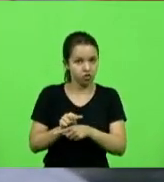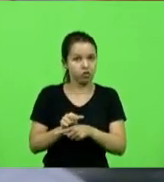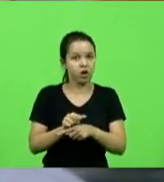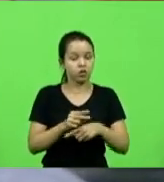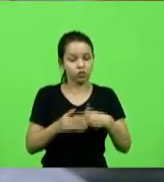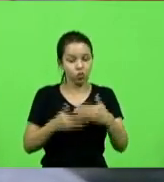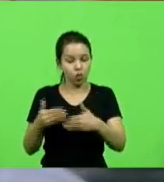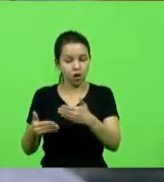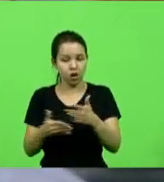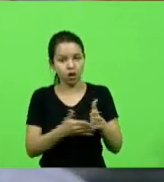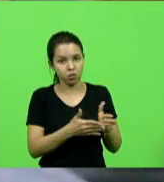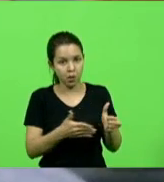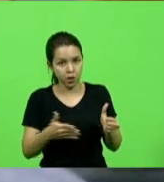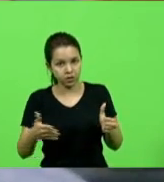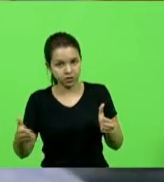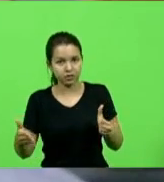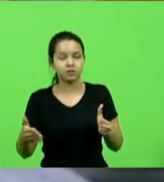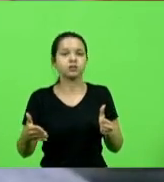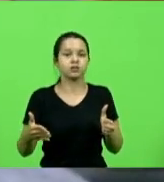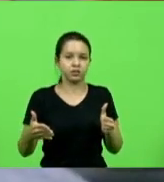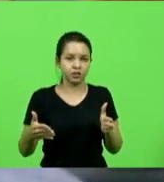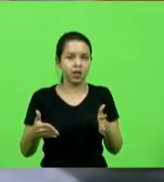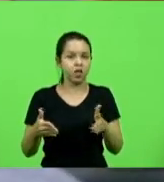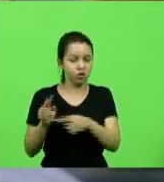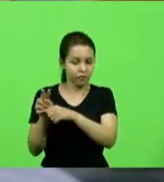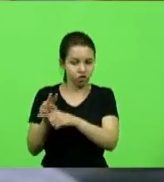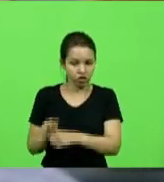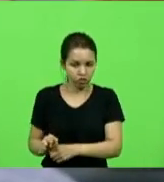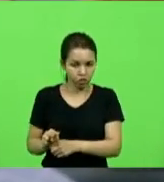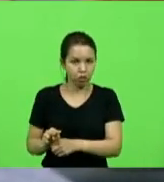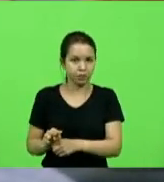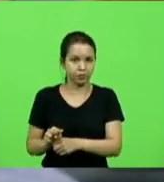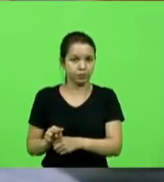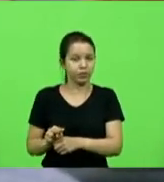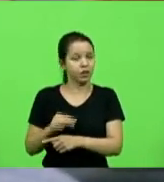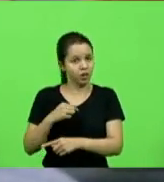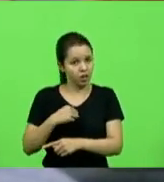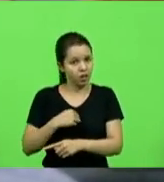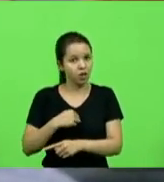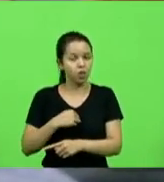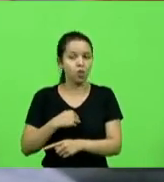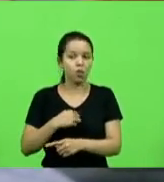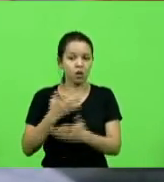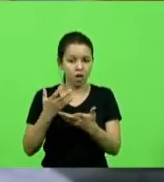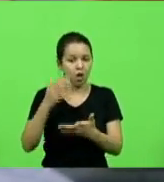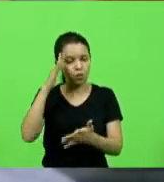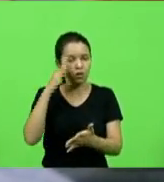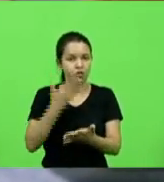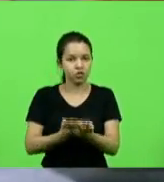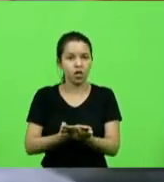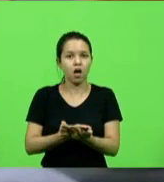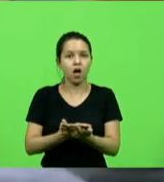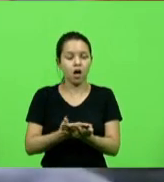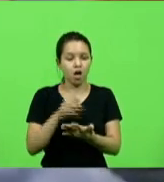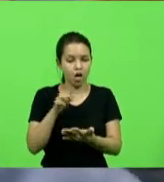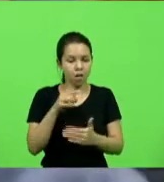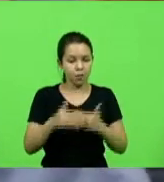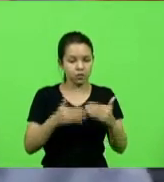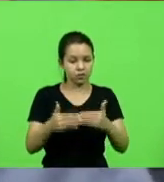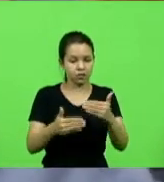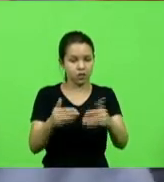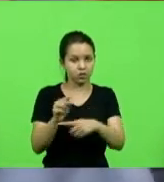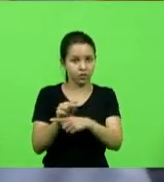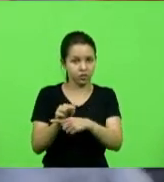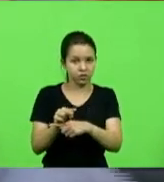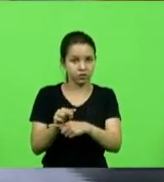eu quero crer que, nesse processo investigatório que nós estamos falando, se lá quando